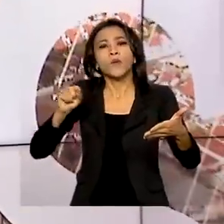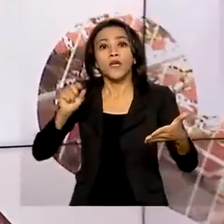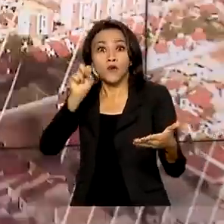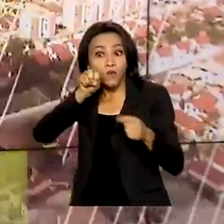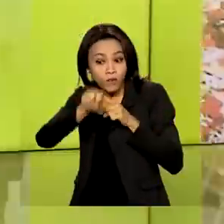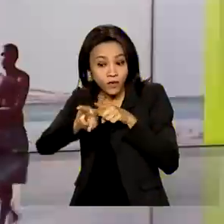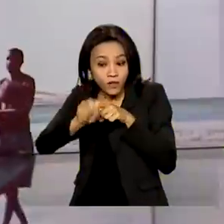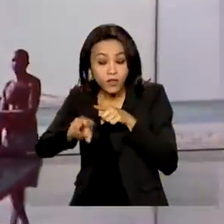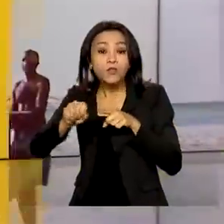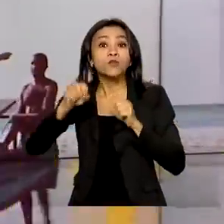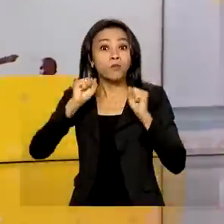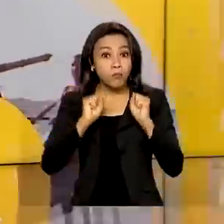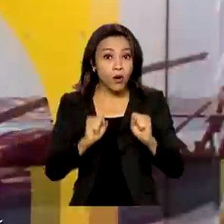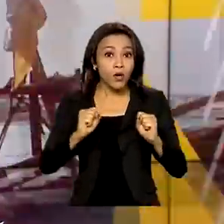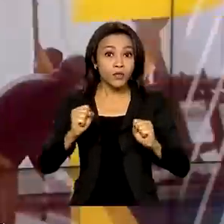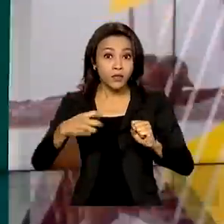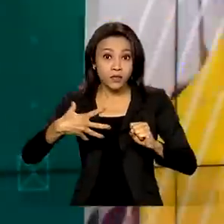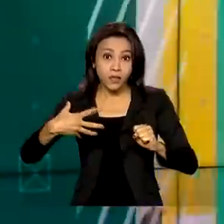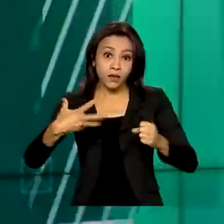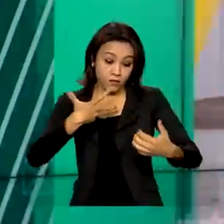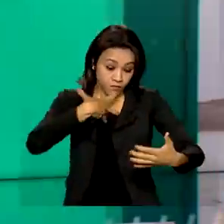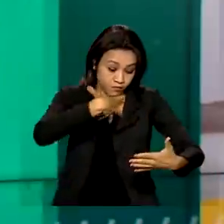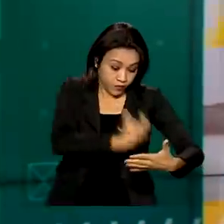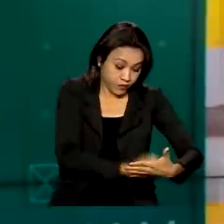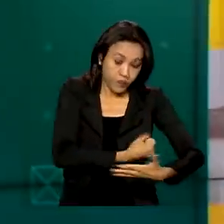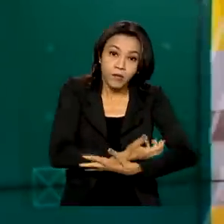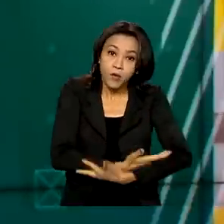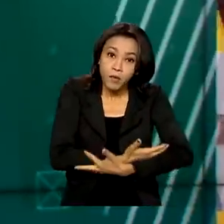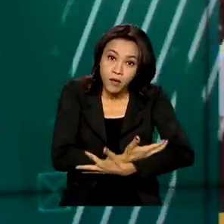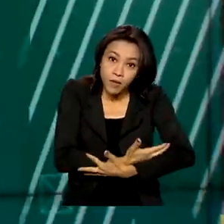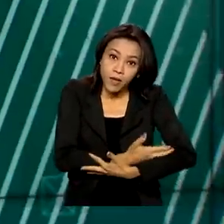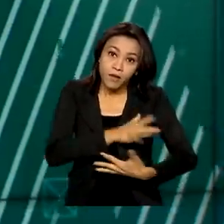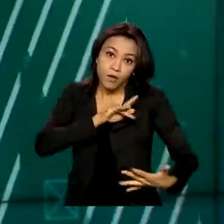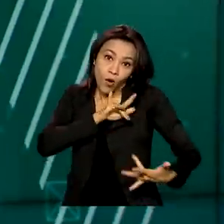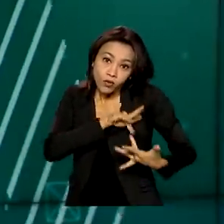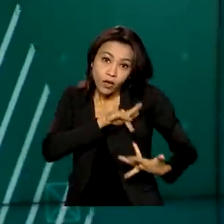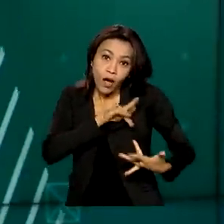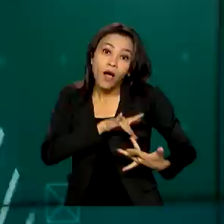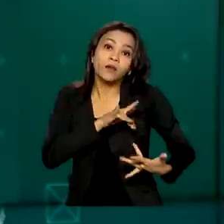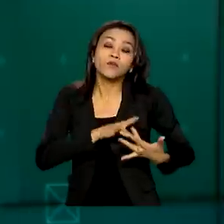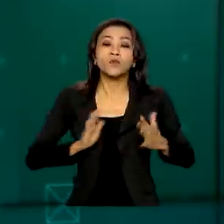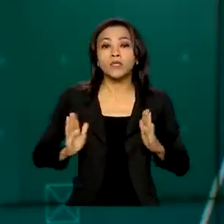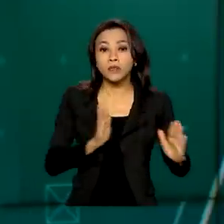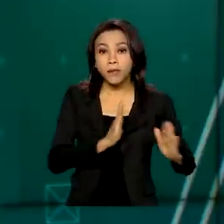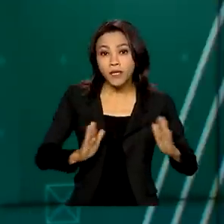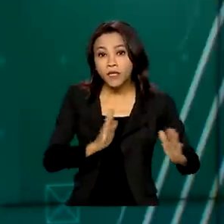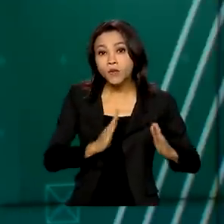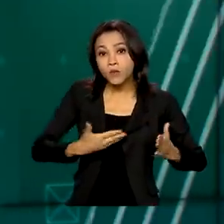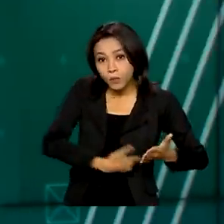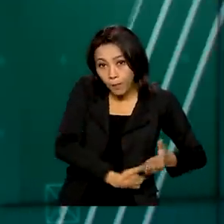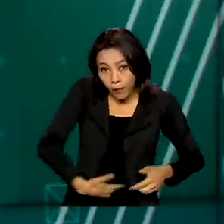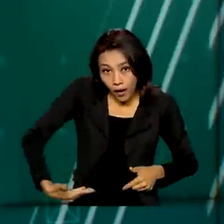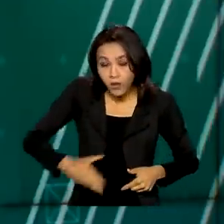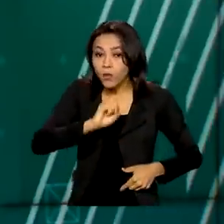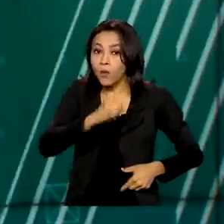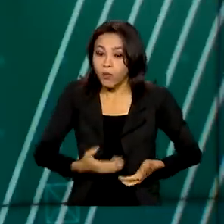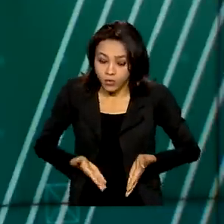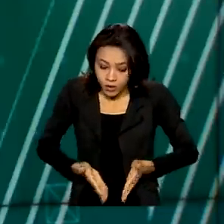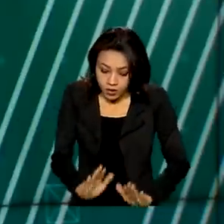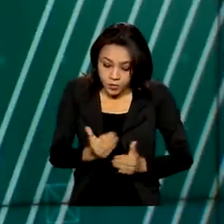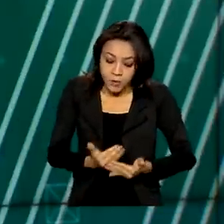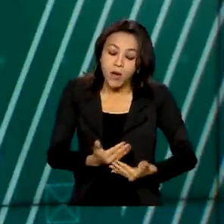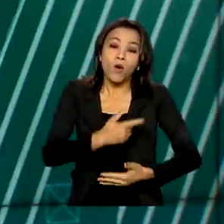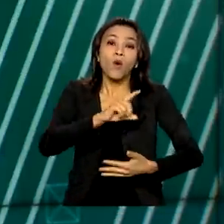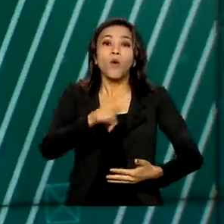pode ser transmitido ao recém-nascido por contato próximo durante ou após o parto e que a doença tem